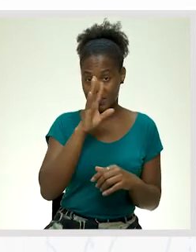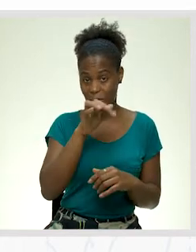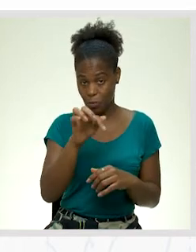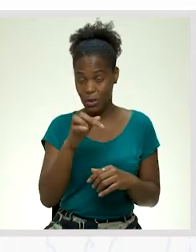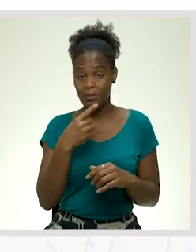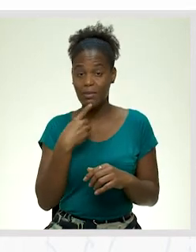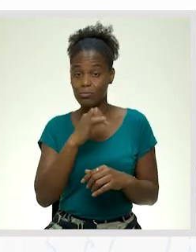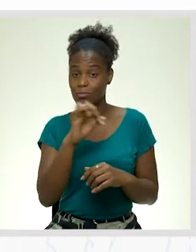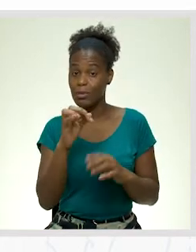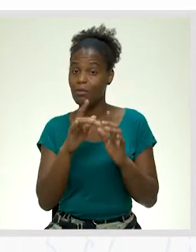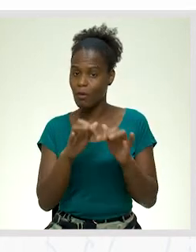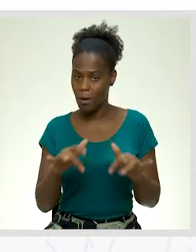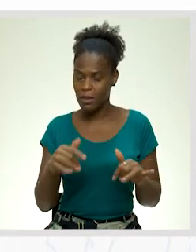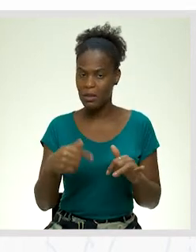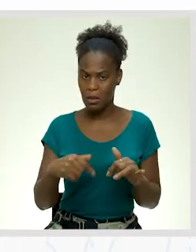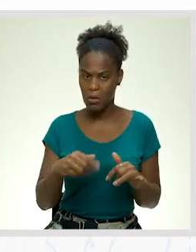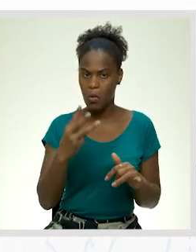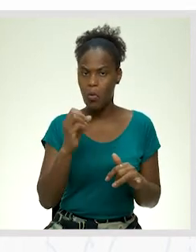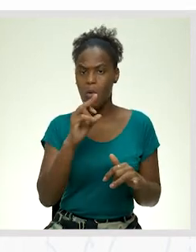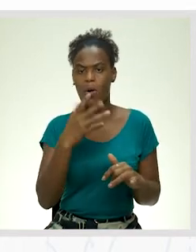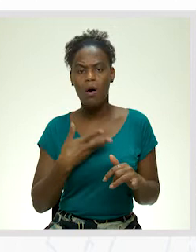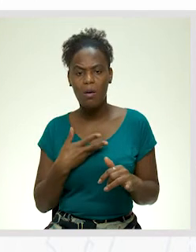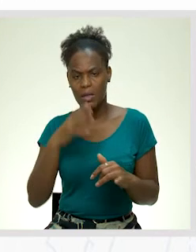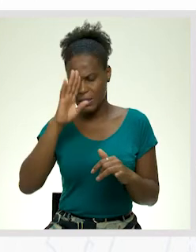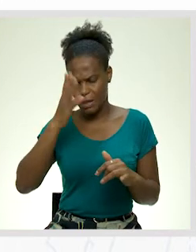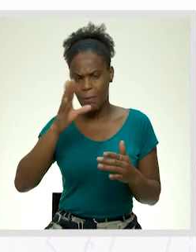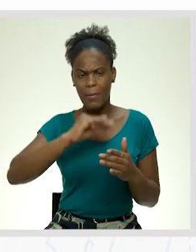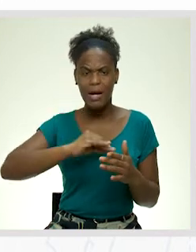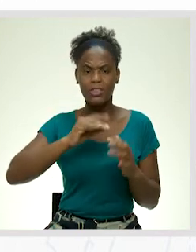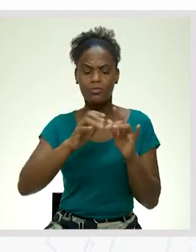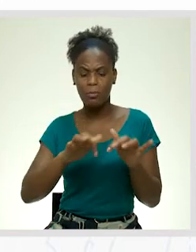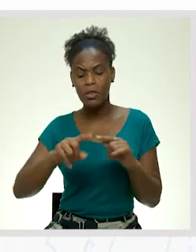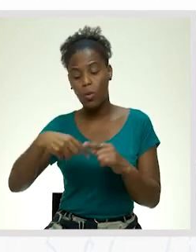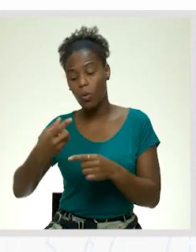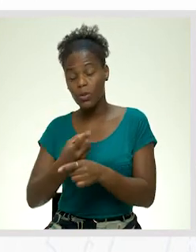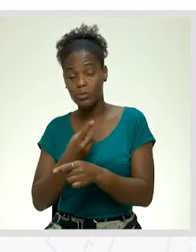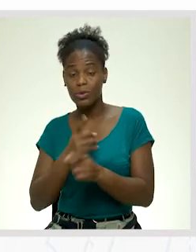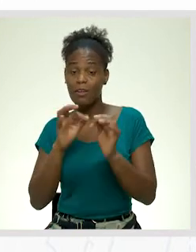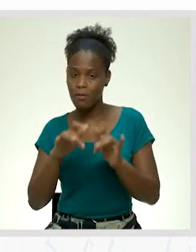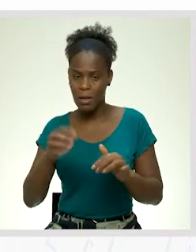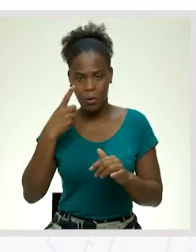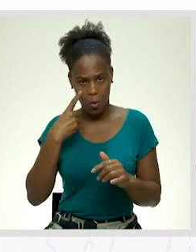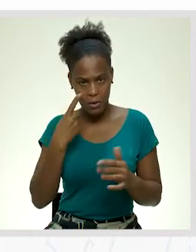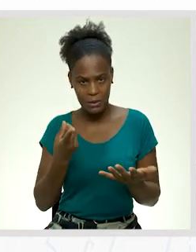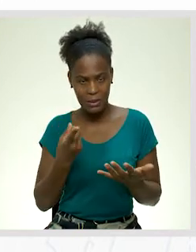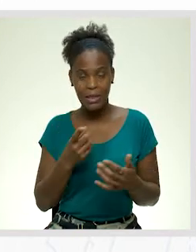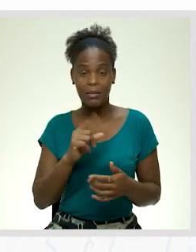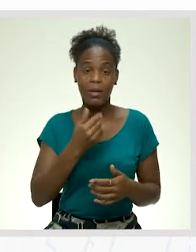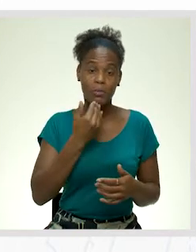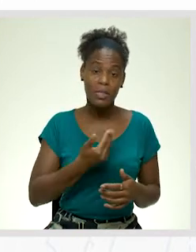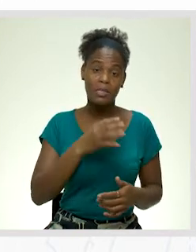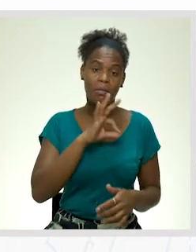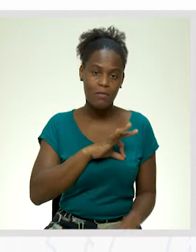se você utiliza informática no modo utilizador, se você sabe muito mais sobre a informática, você conhece outras coisas da informática, a experiência